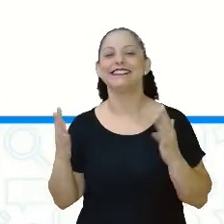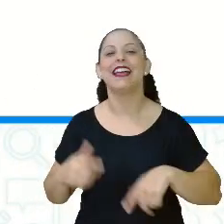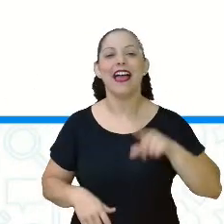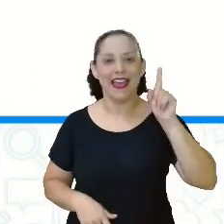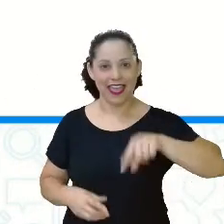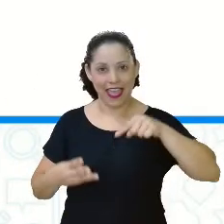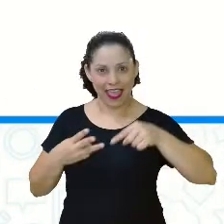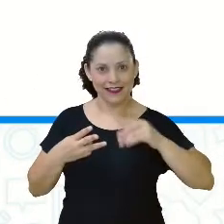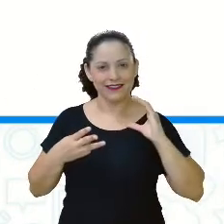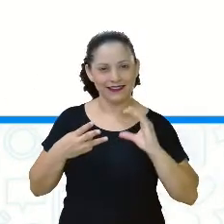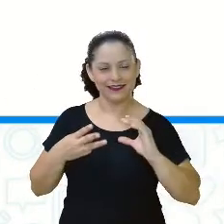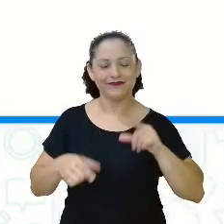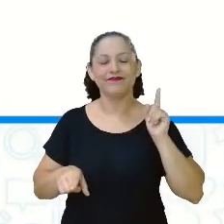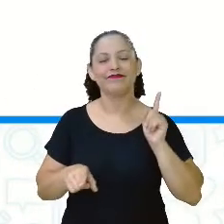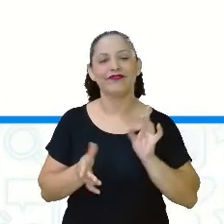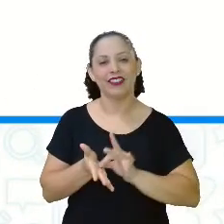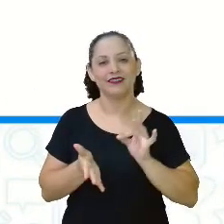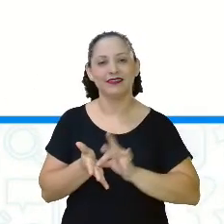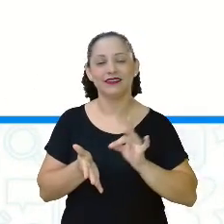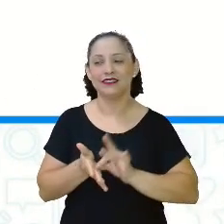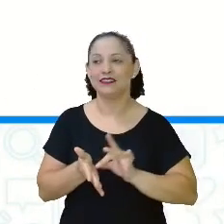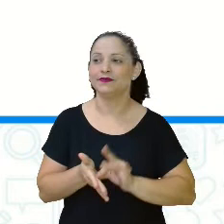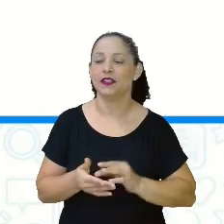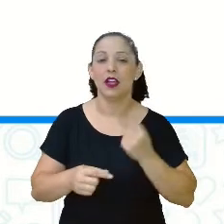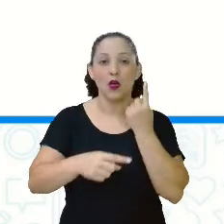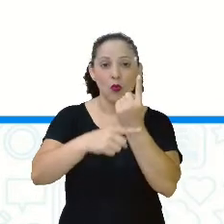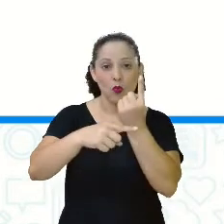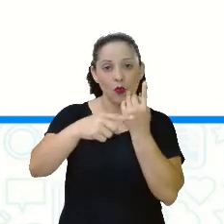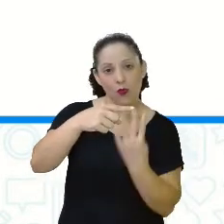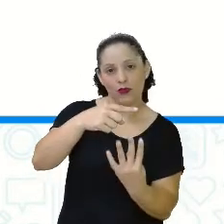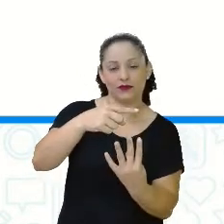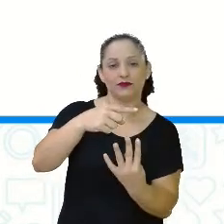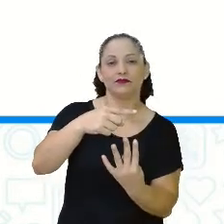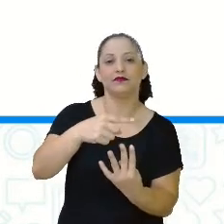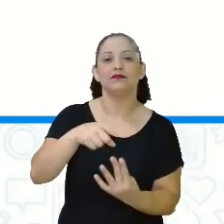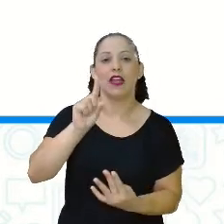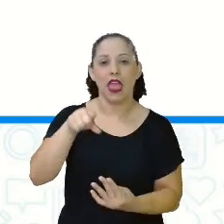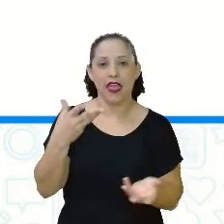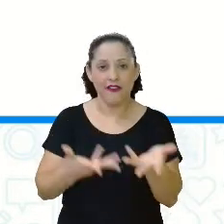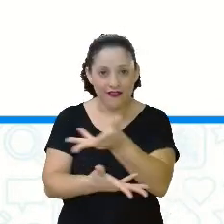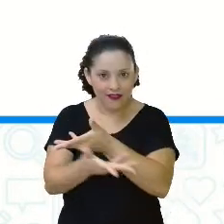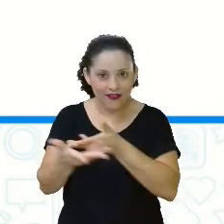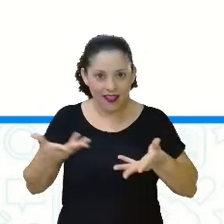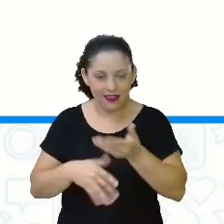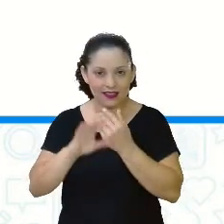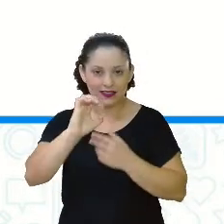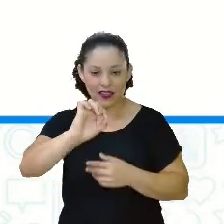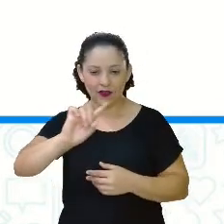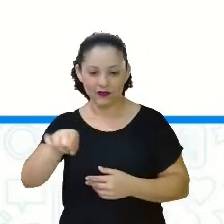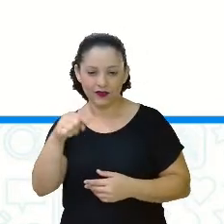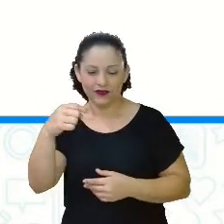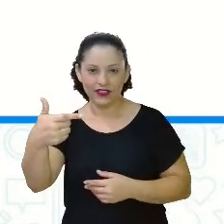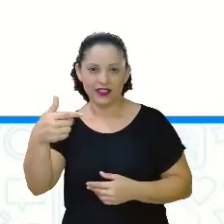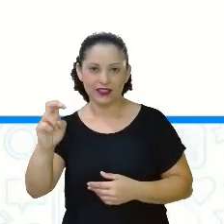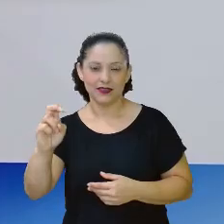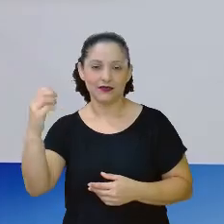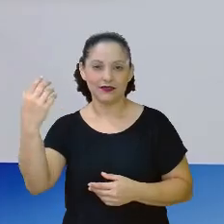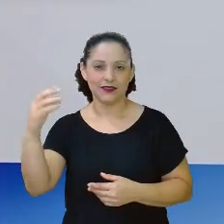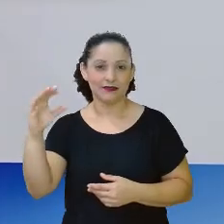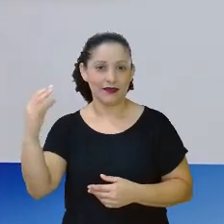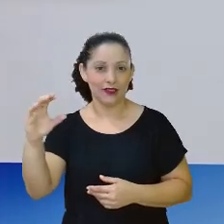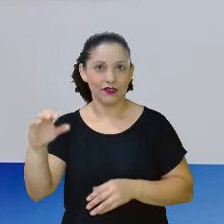exatamente isso. Os 25 centavos é 1 quarto do real, né? Porque só foi aquele